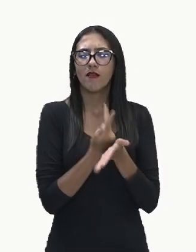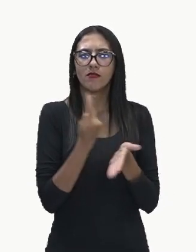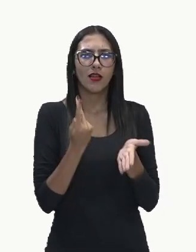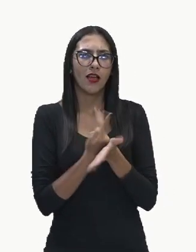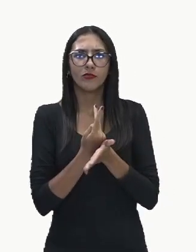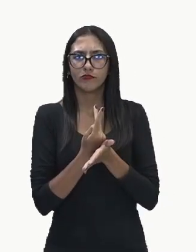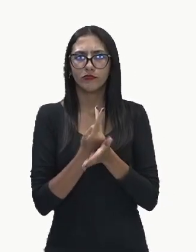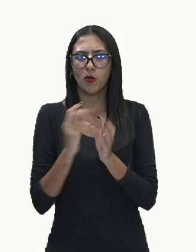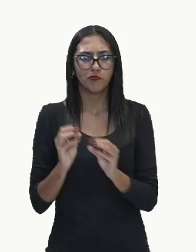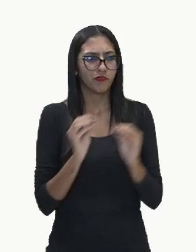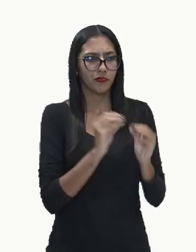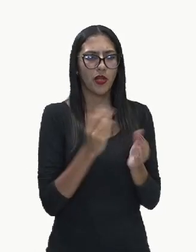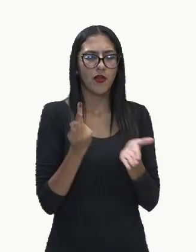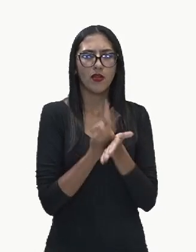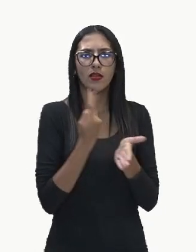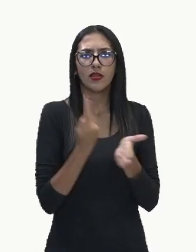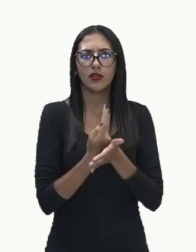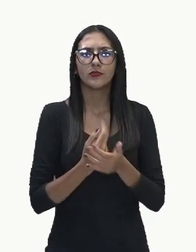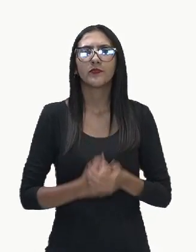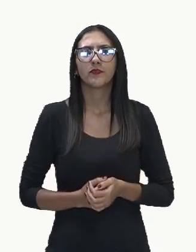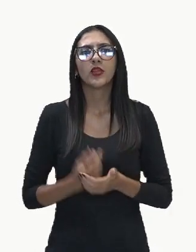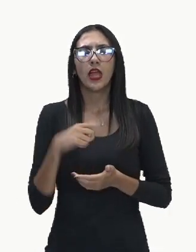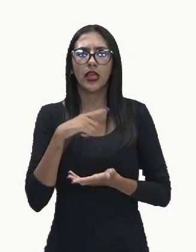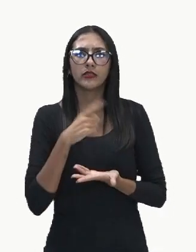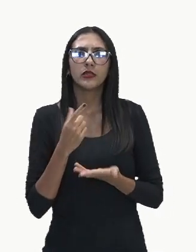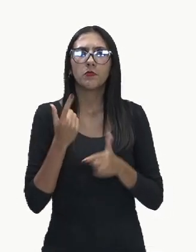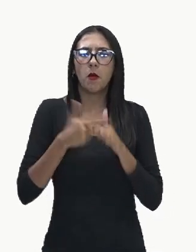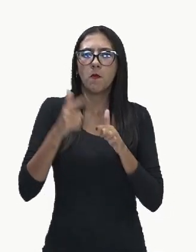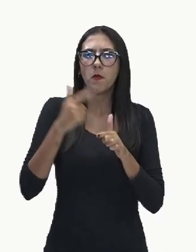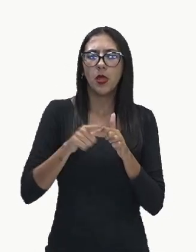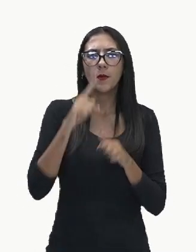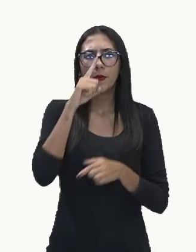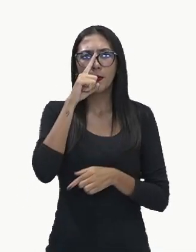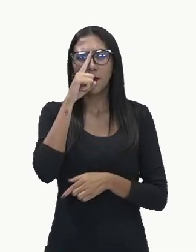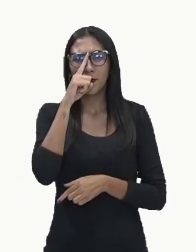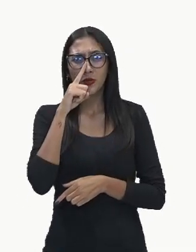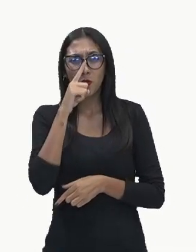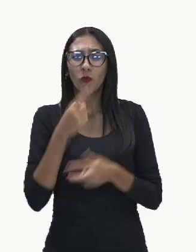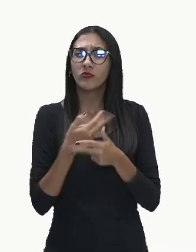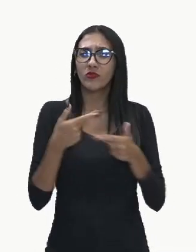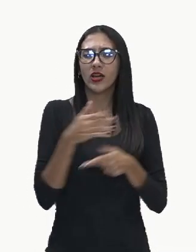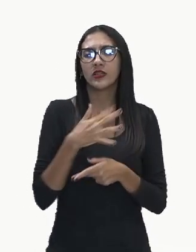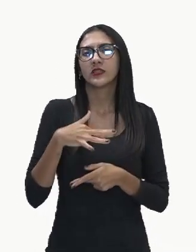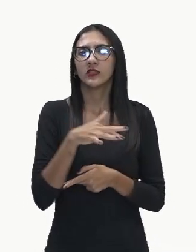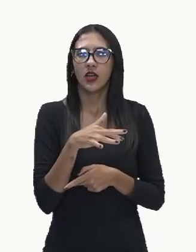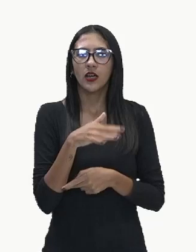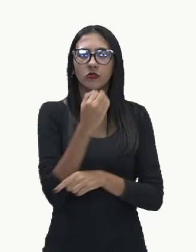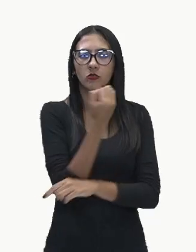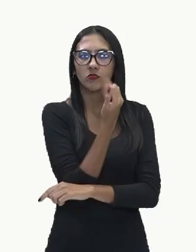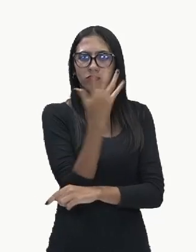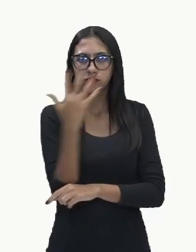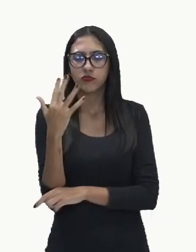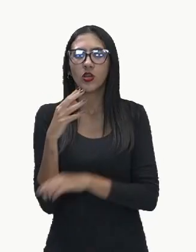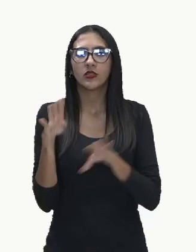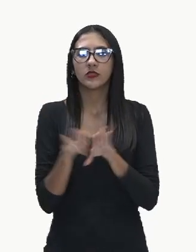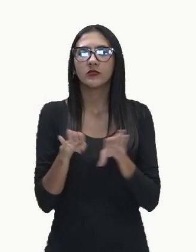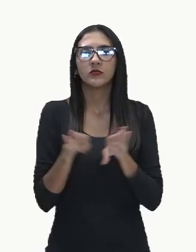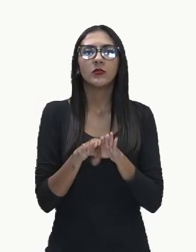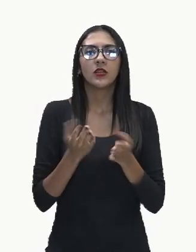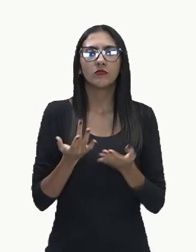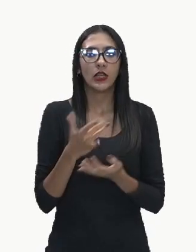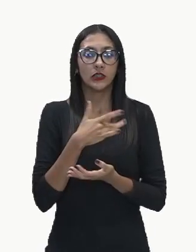inadequada. E isso oferece uma série de riscos tanto ao meio ambiente quanto à saúde